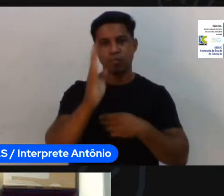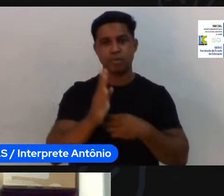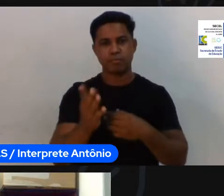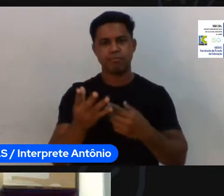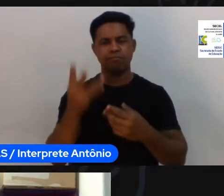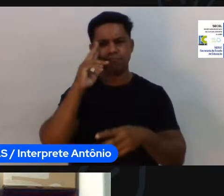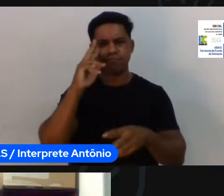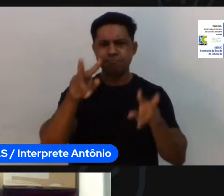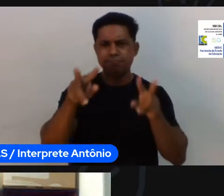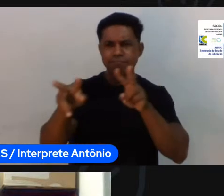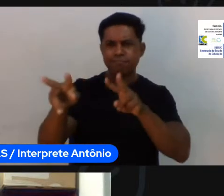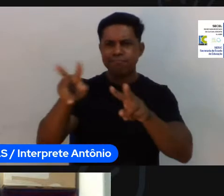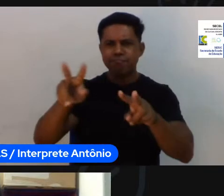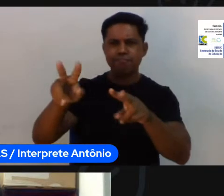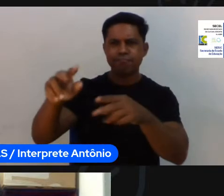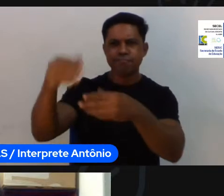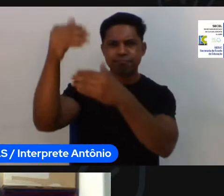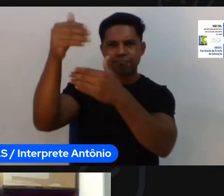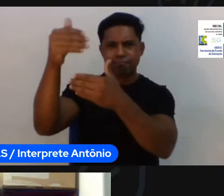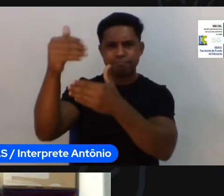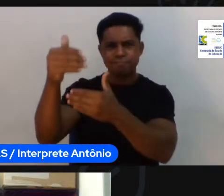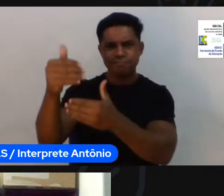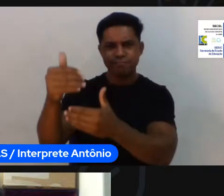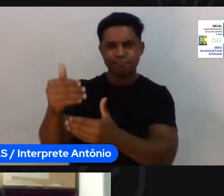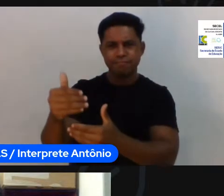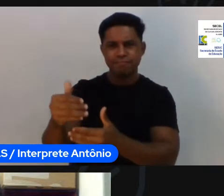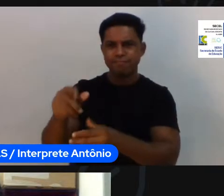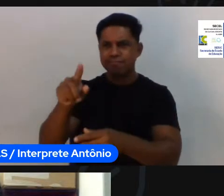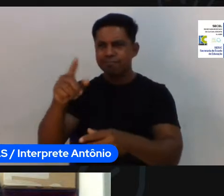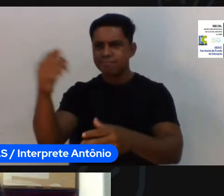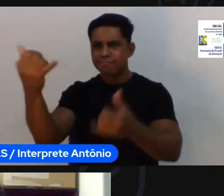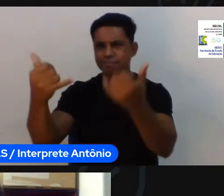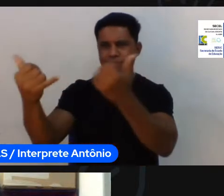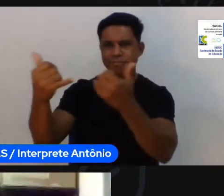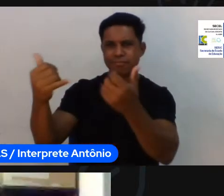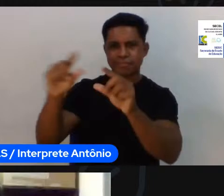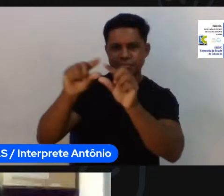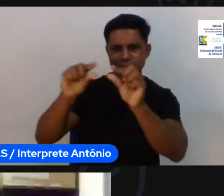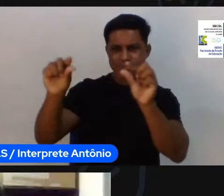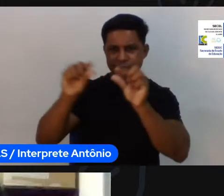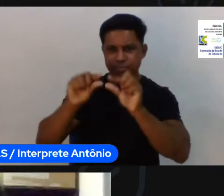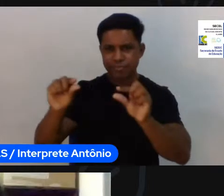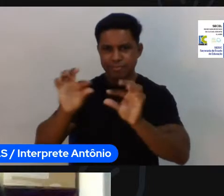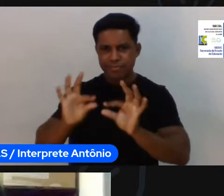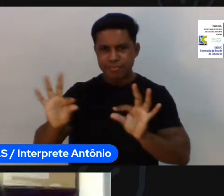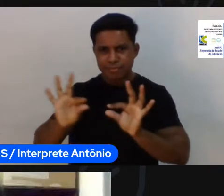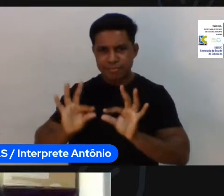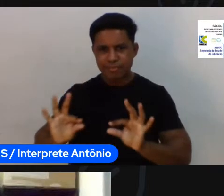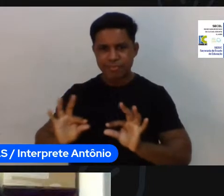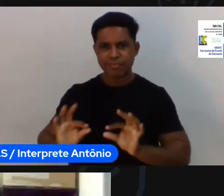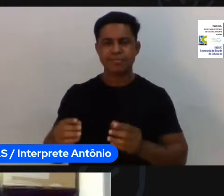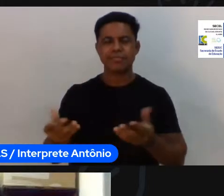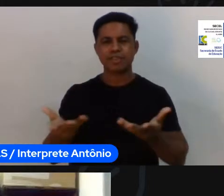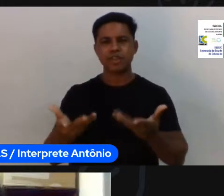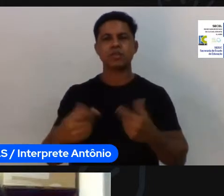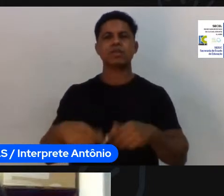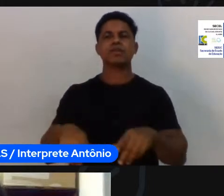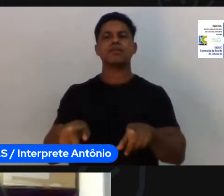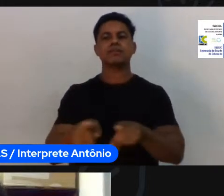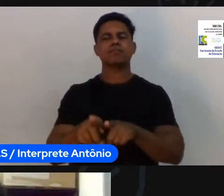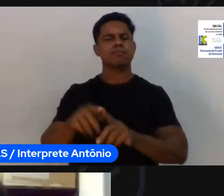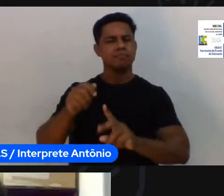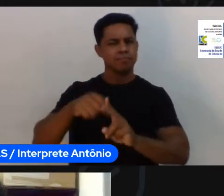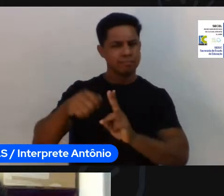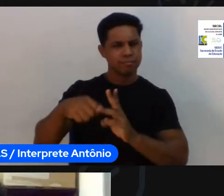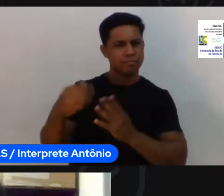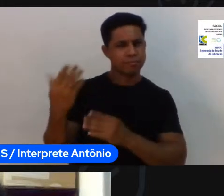algumas pessoas que já tenho visto nas diferentes ações que a gente tem realizado no último mês aqui no estado do Mato Grosso, e também pessoas de